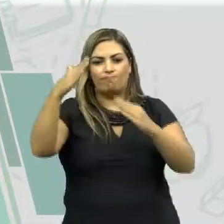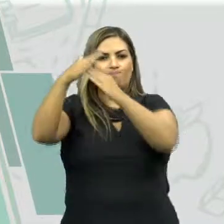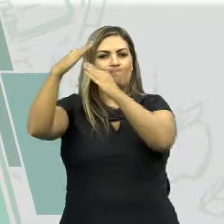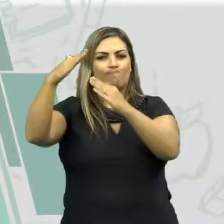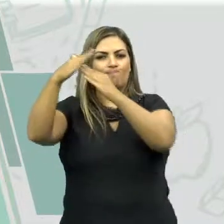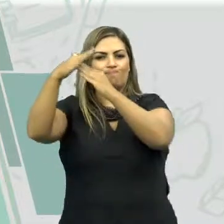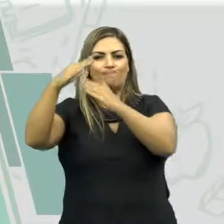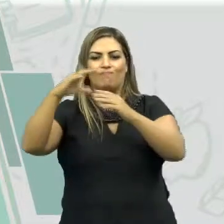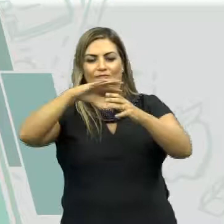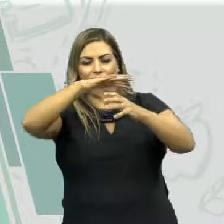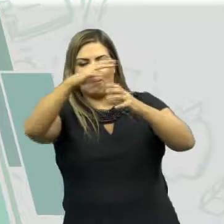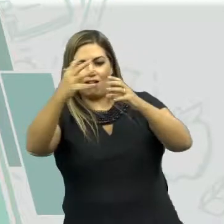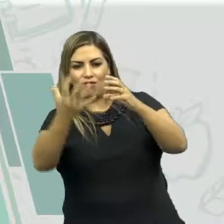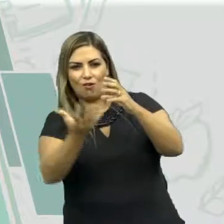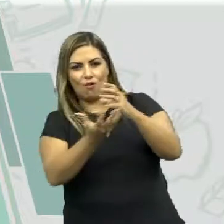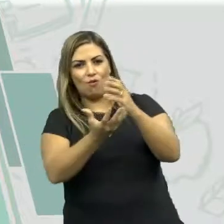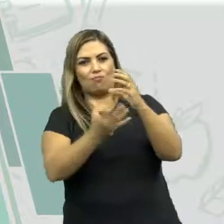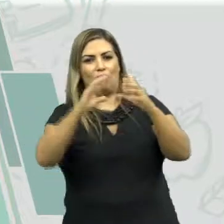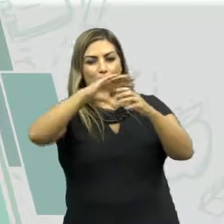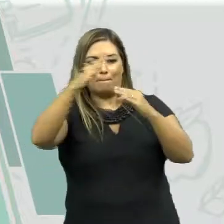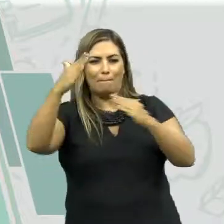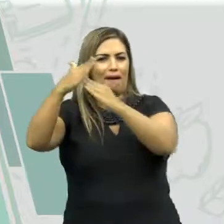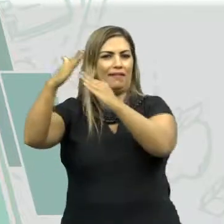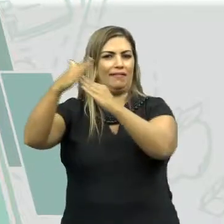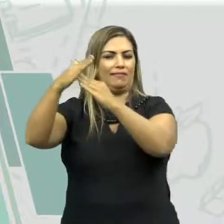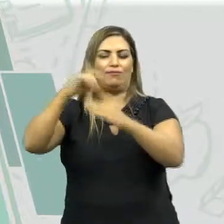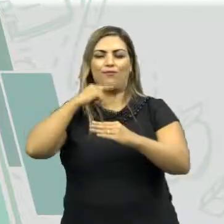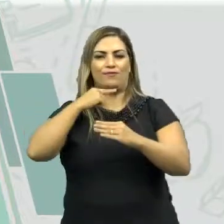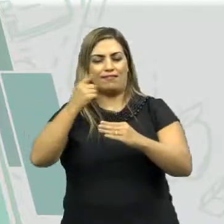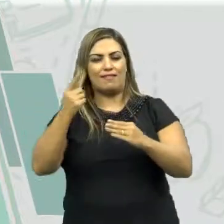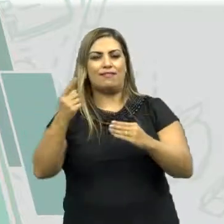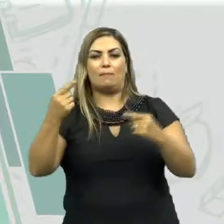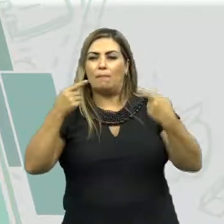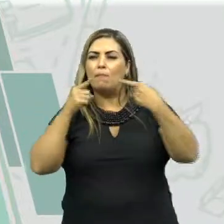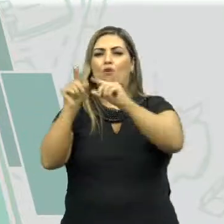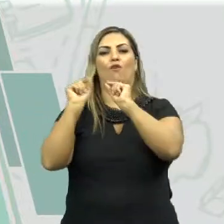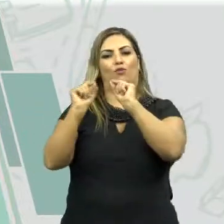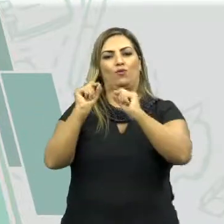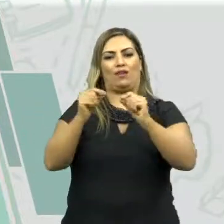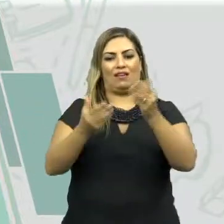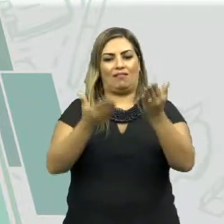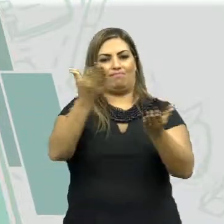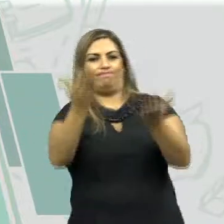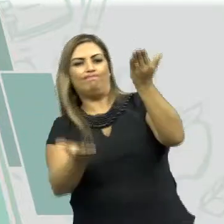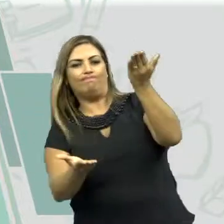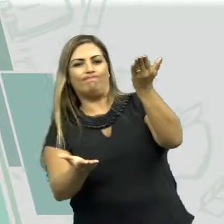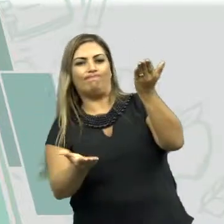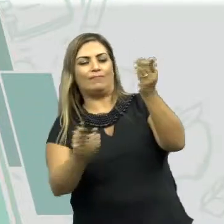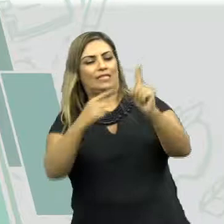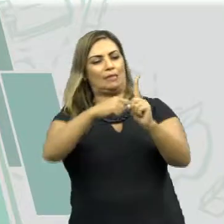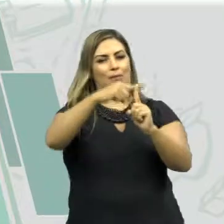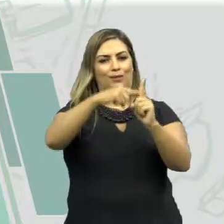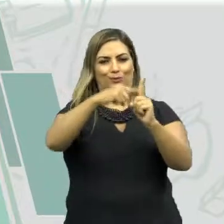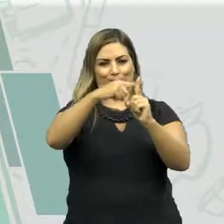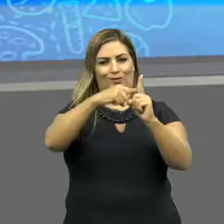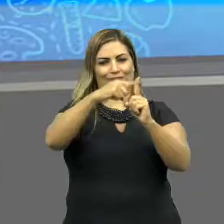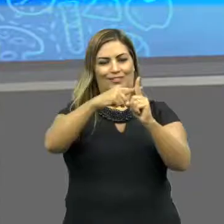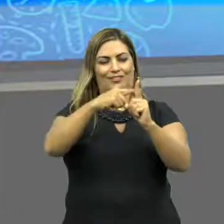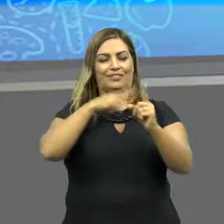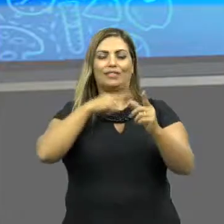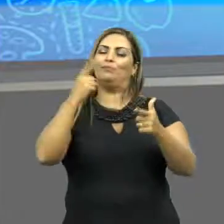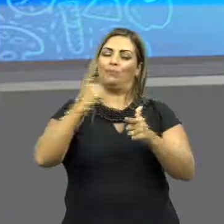é impedido de circular por uma camada de ar quente, menos densa, provocando uma alteração na temperatura.